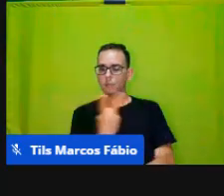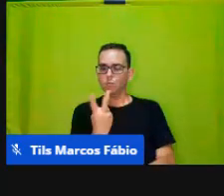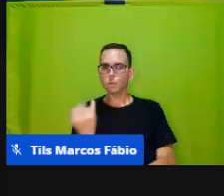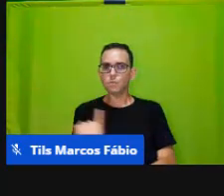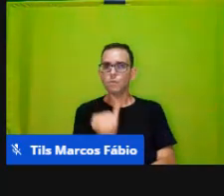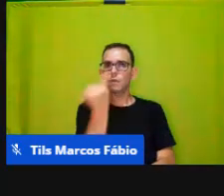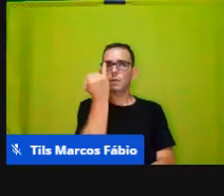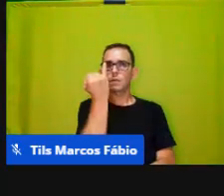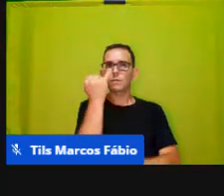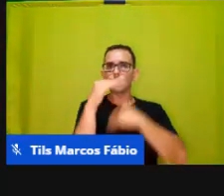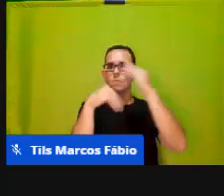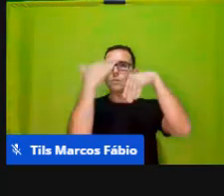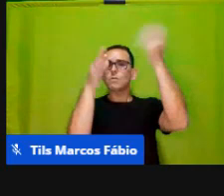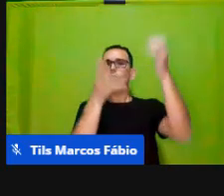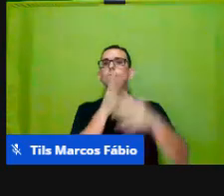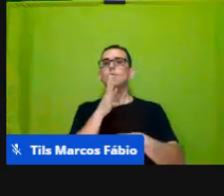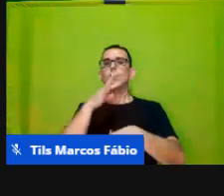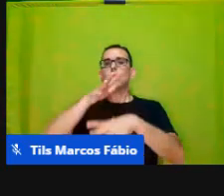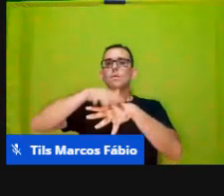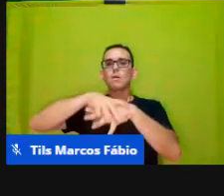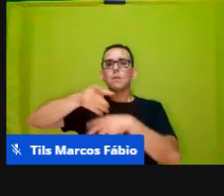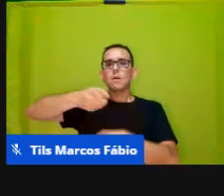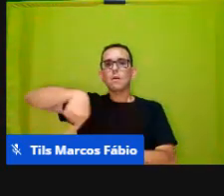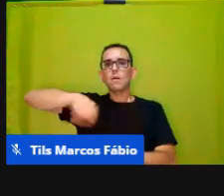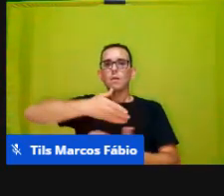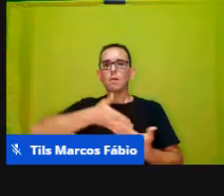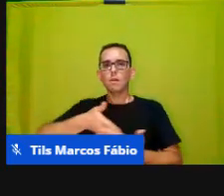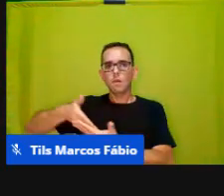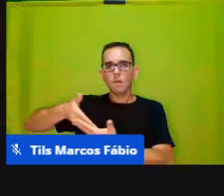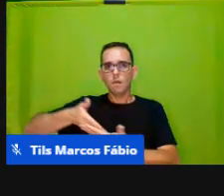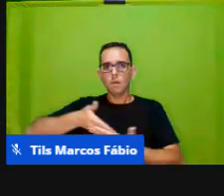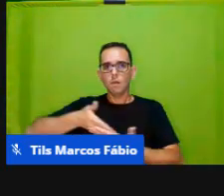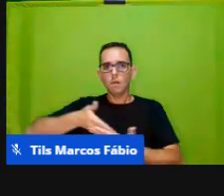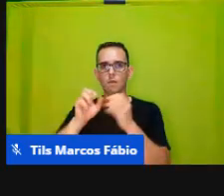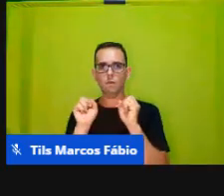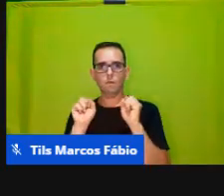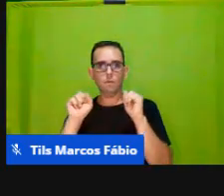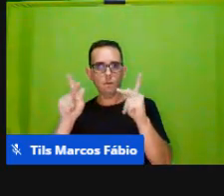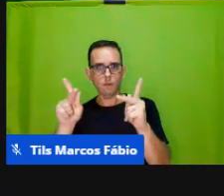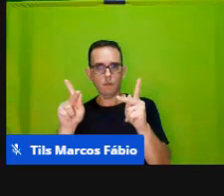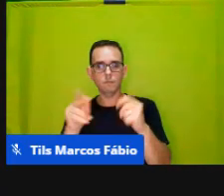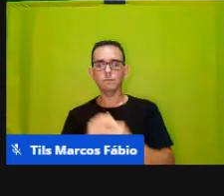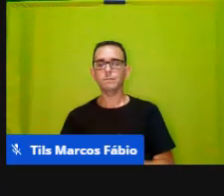desenvolvimento do conhecimento matemático das crianças. Ok? Próxima, por favor.